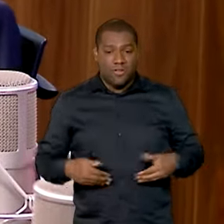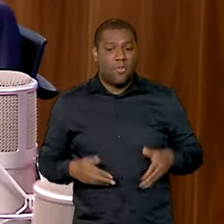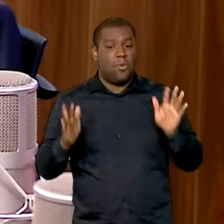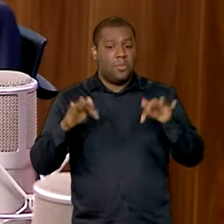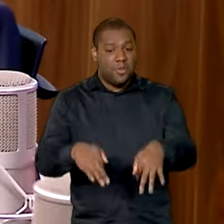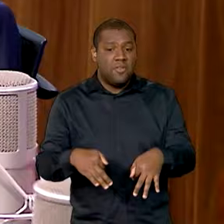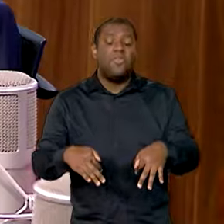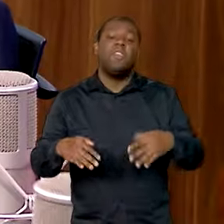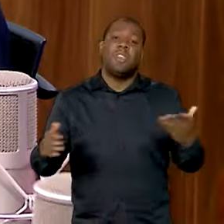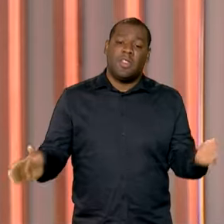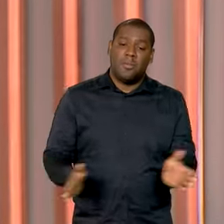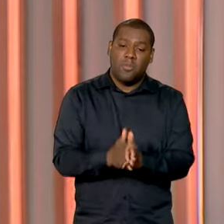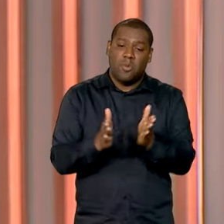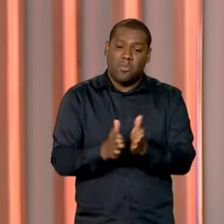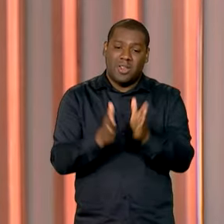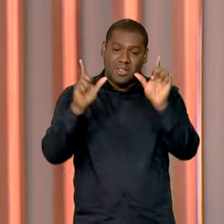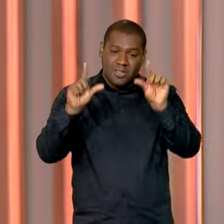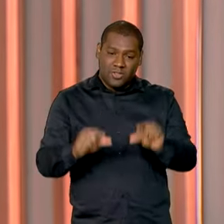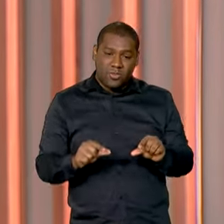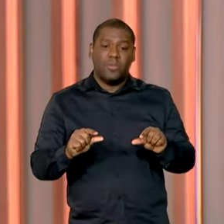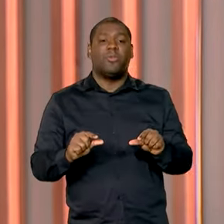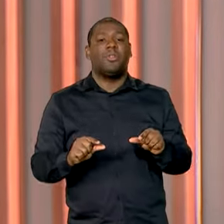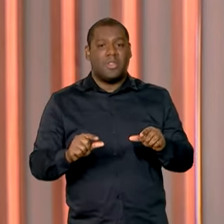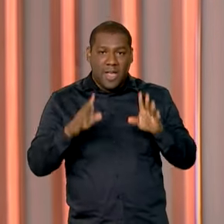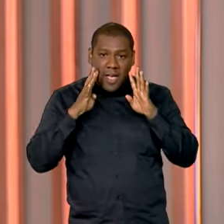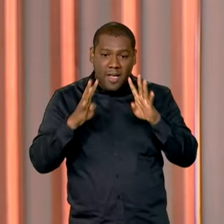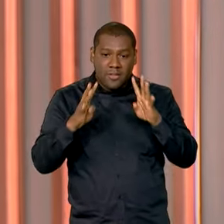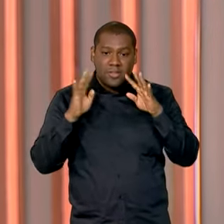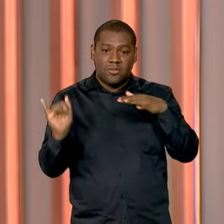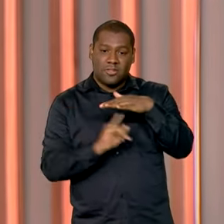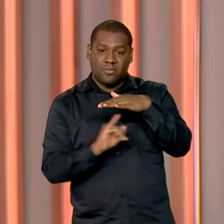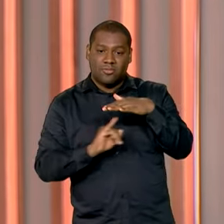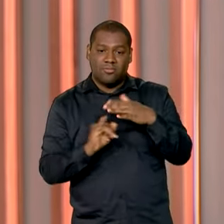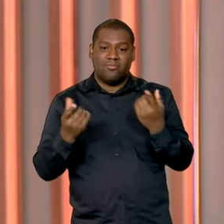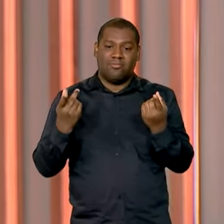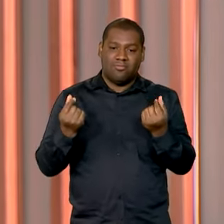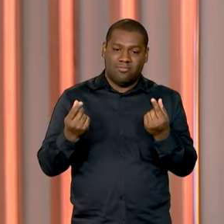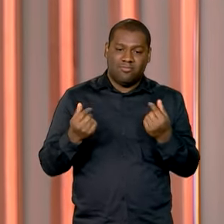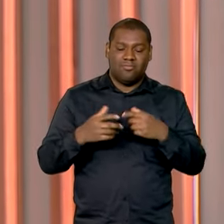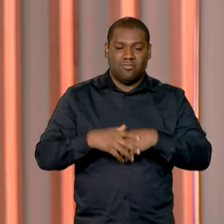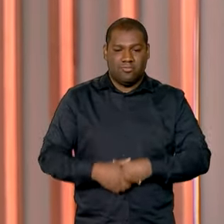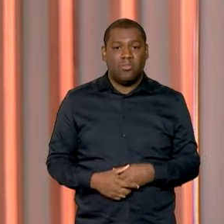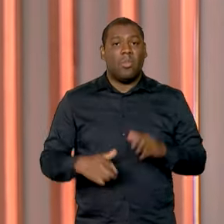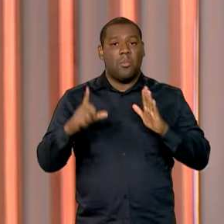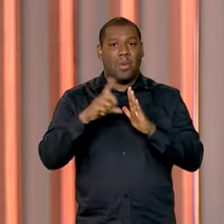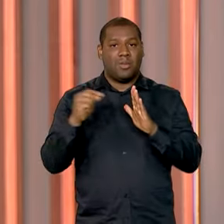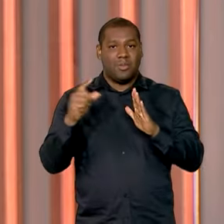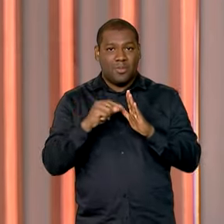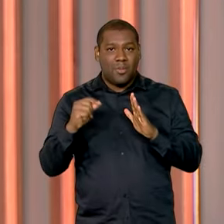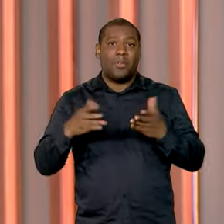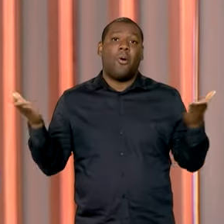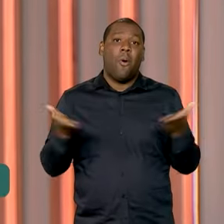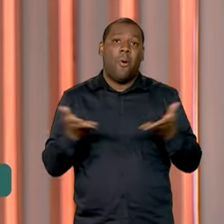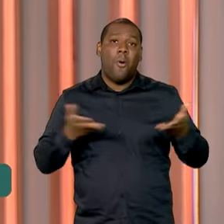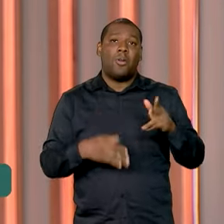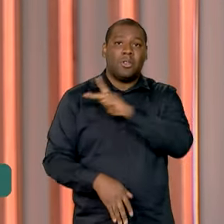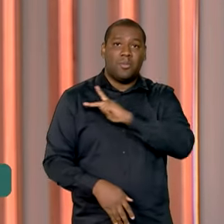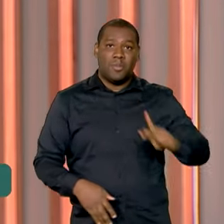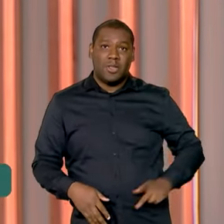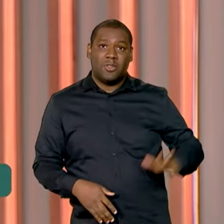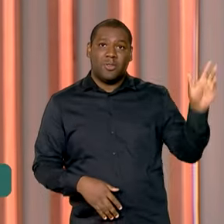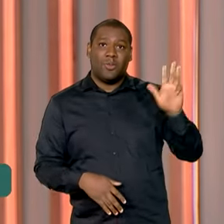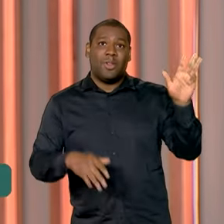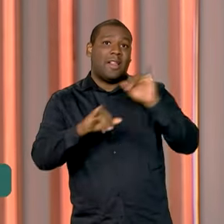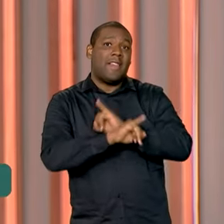instituições financeiras. Pois é, e logo mais no Palácio do Planalto, o presidente Lula participa da divulgação dos